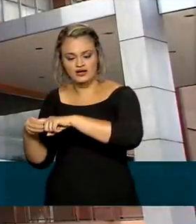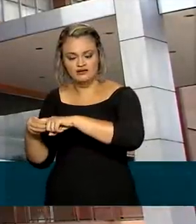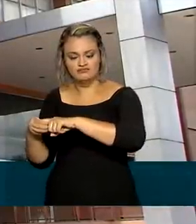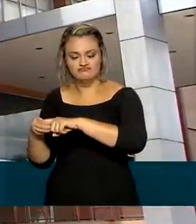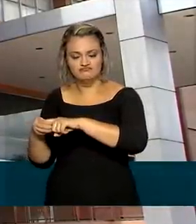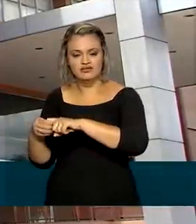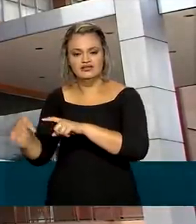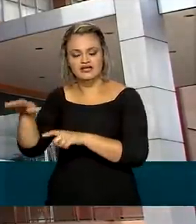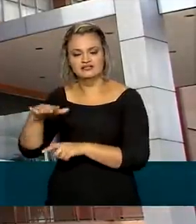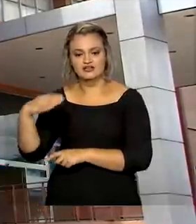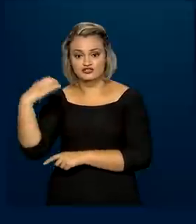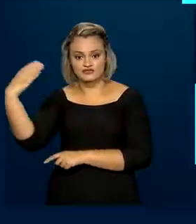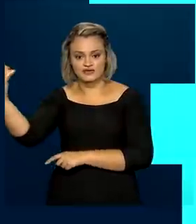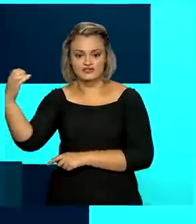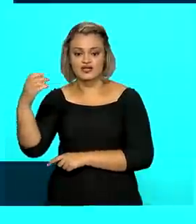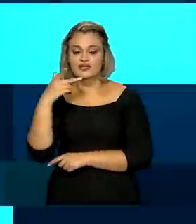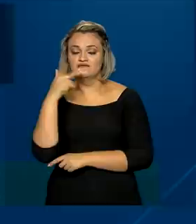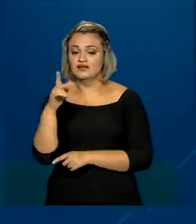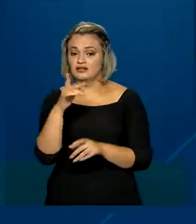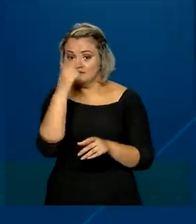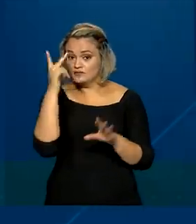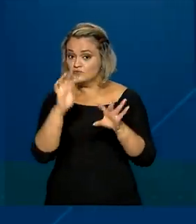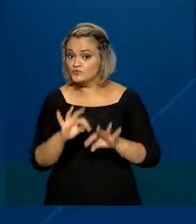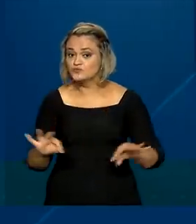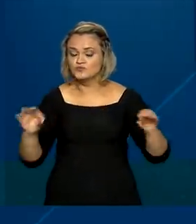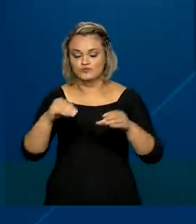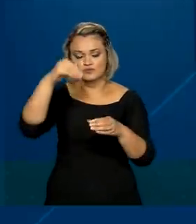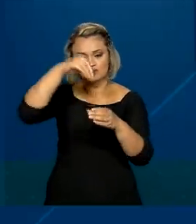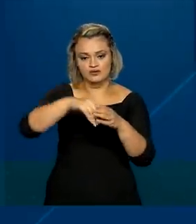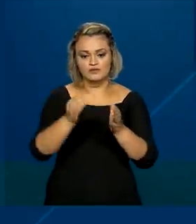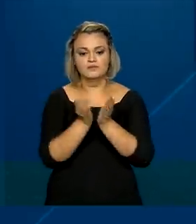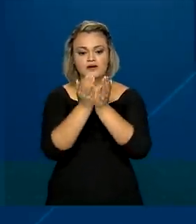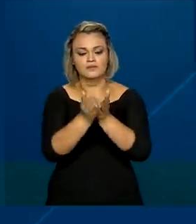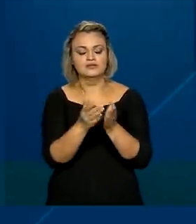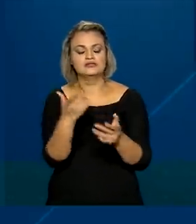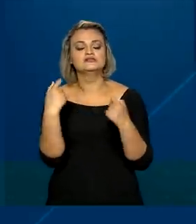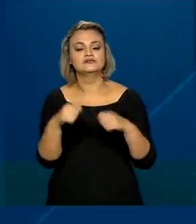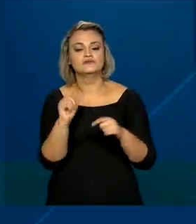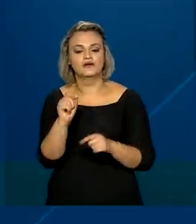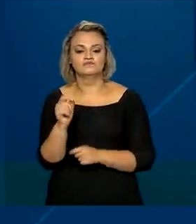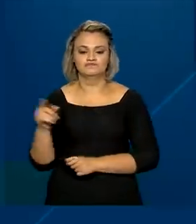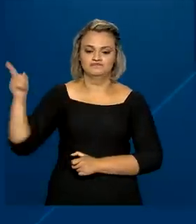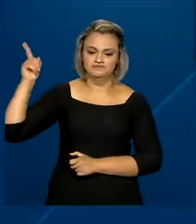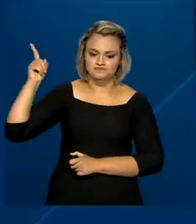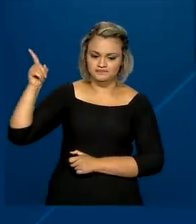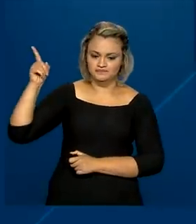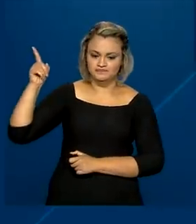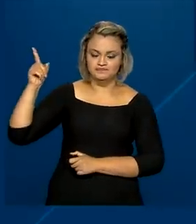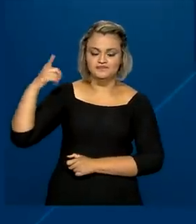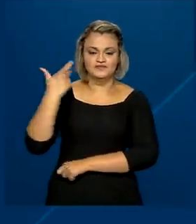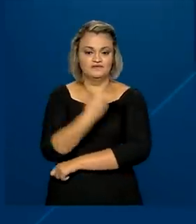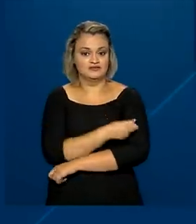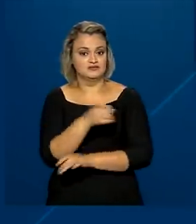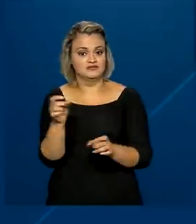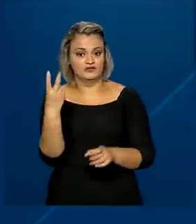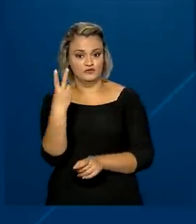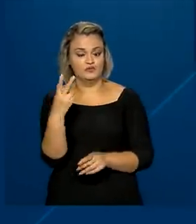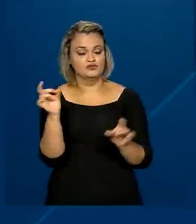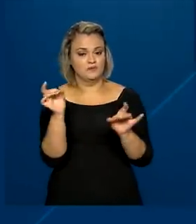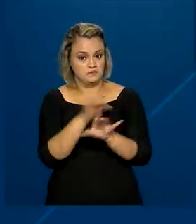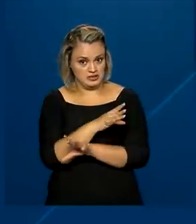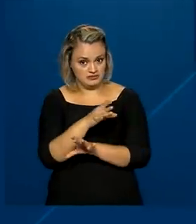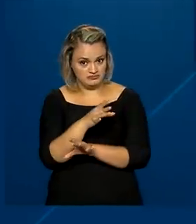viajantes e define que todos os passageiros devem ter completado o esquema vacinal, com imunizantes